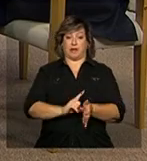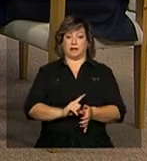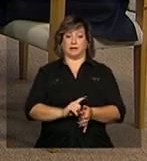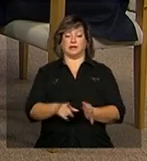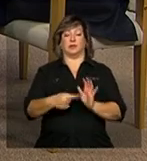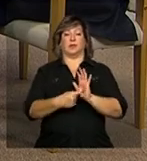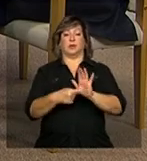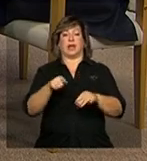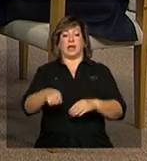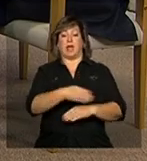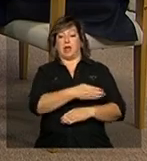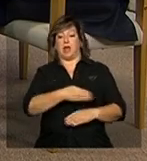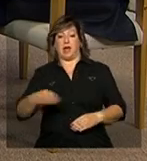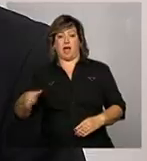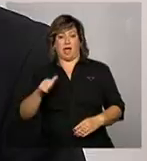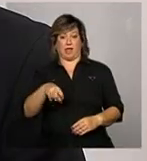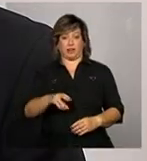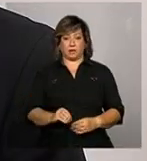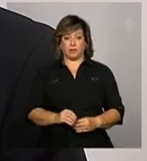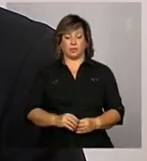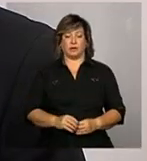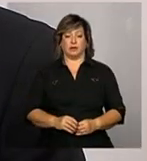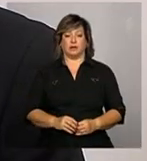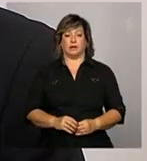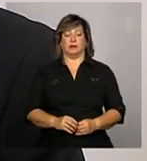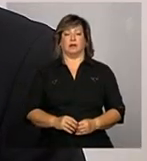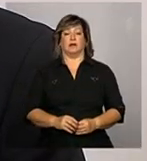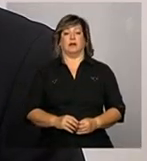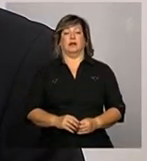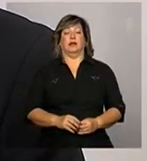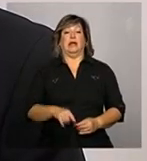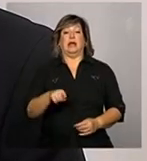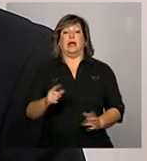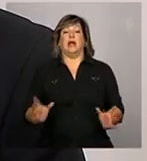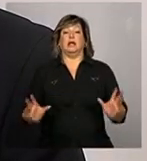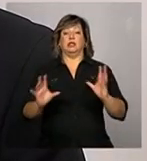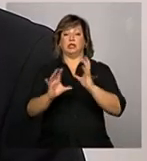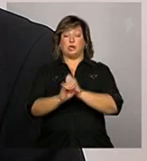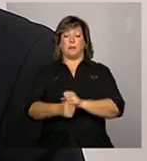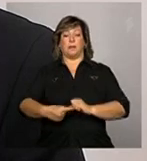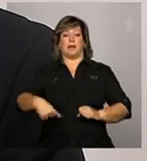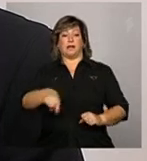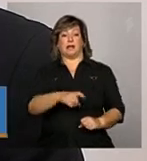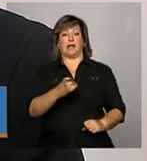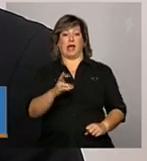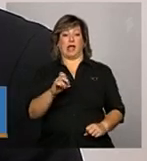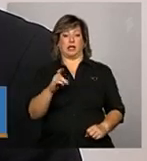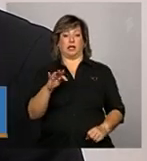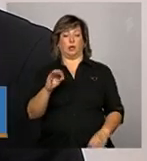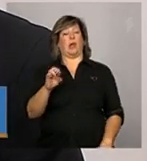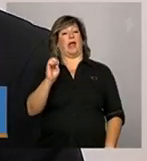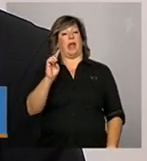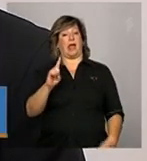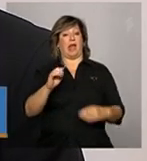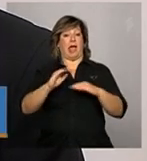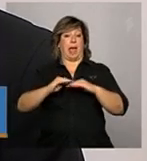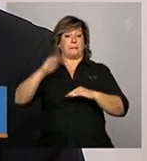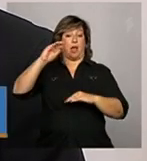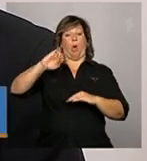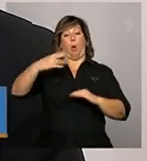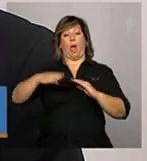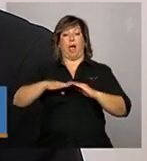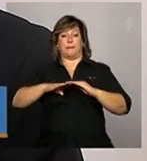o exercício e se a soma desses créditos é um valor ou superior ou inferior